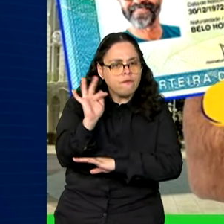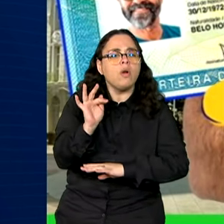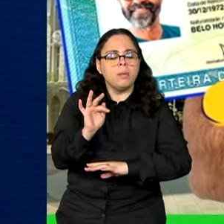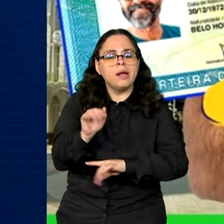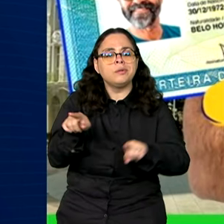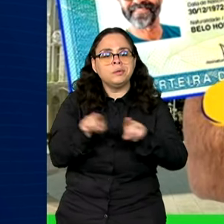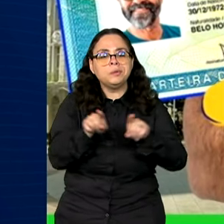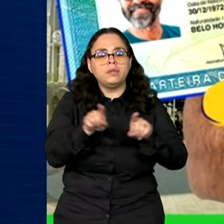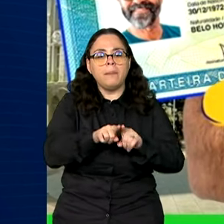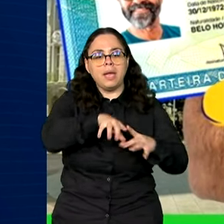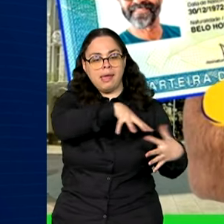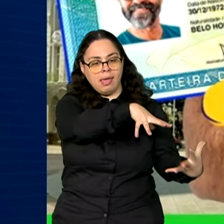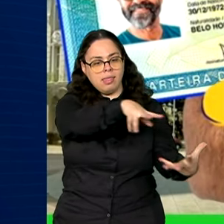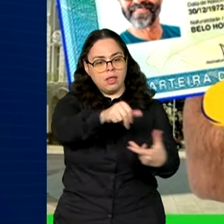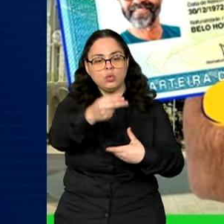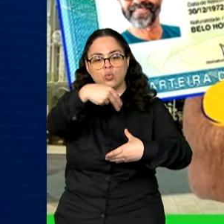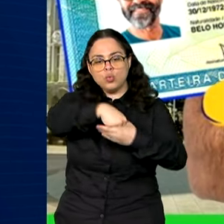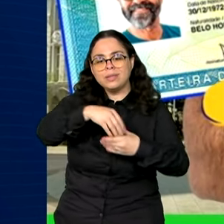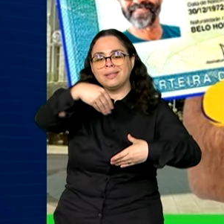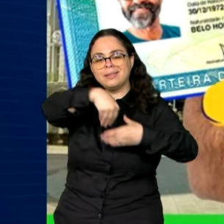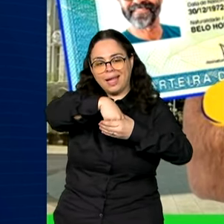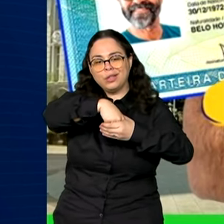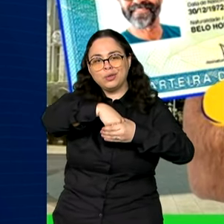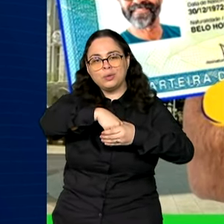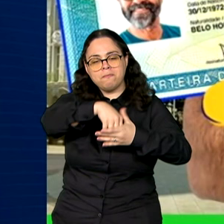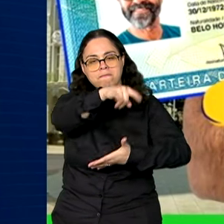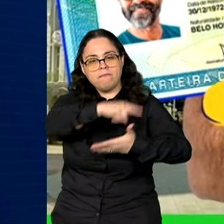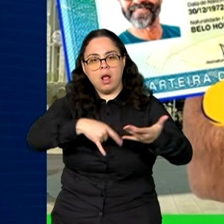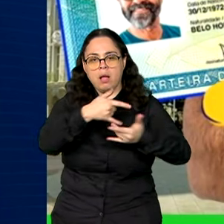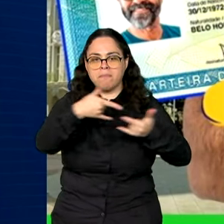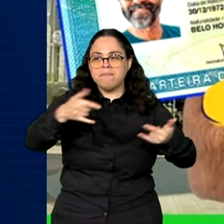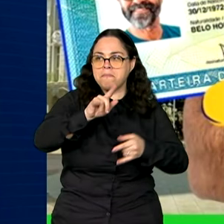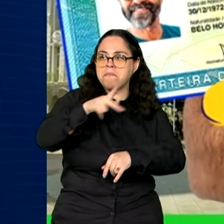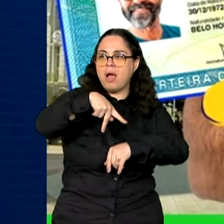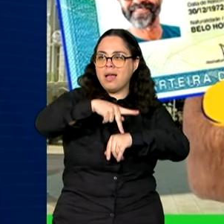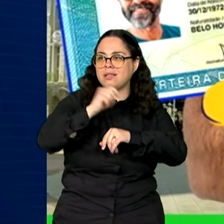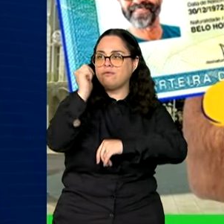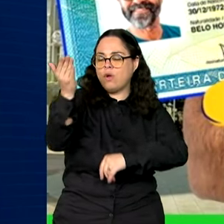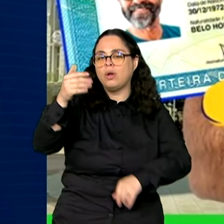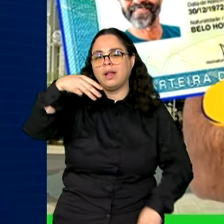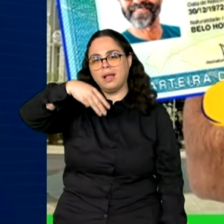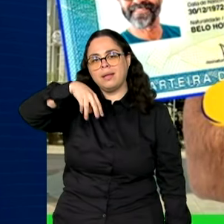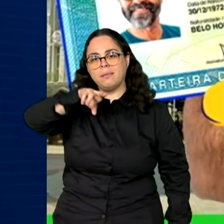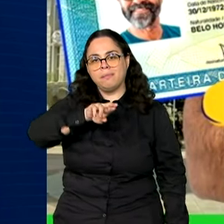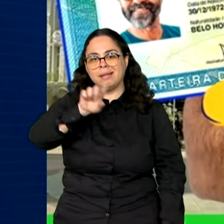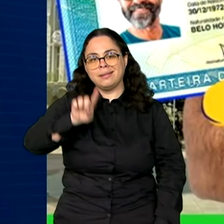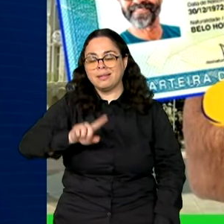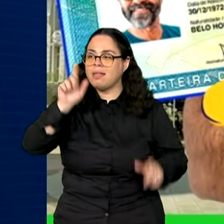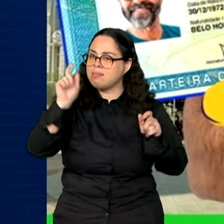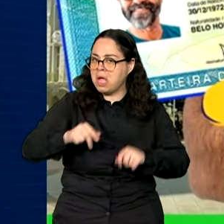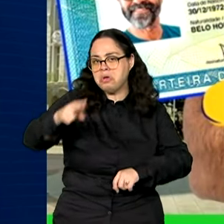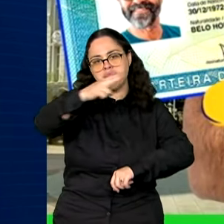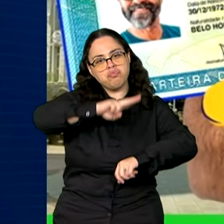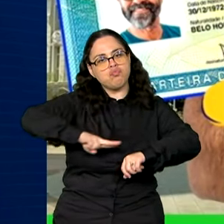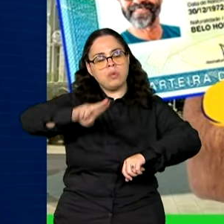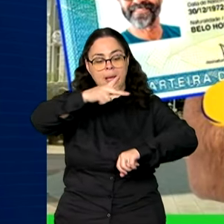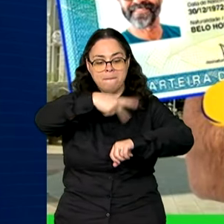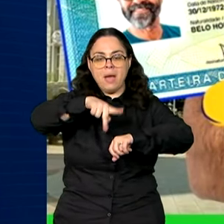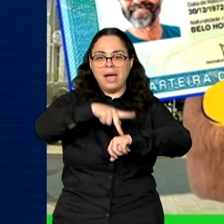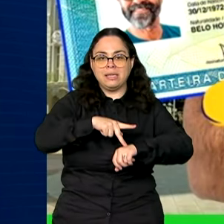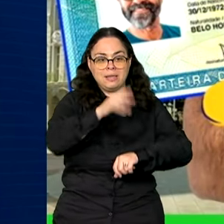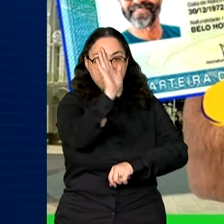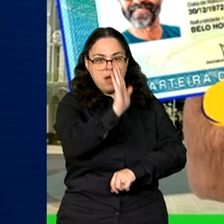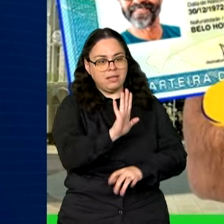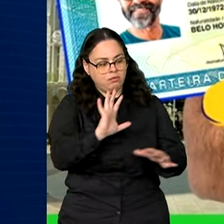Código Internacional usado em passaportes, o MRZ. Assim, pode ser usada nos países em que o Brasil